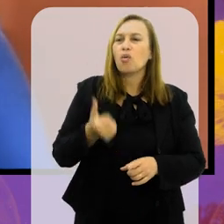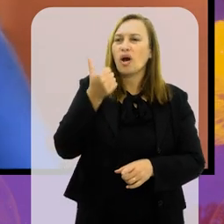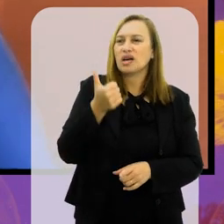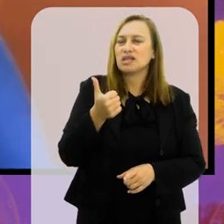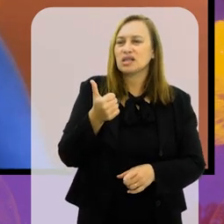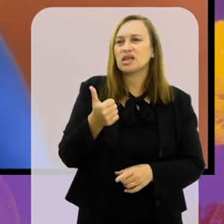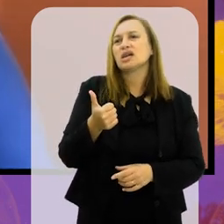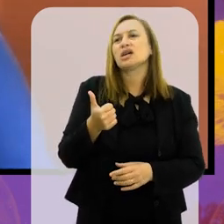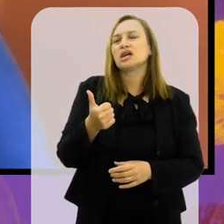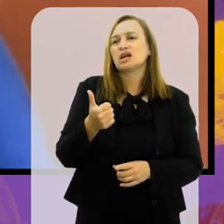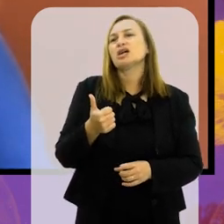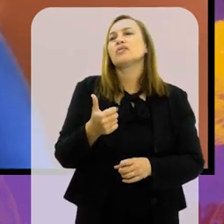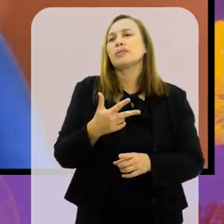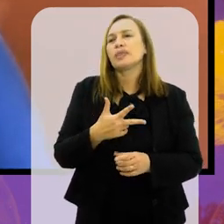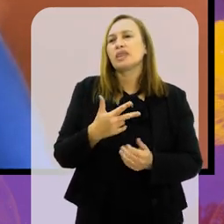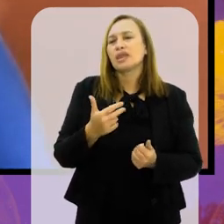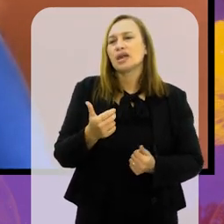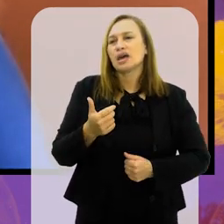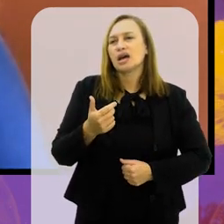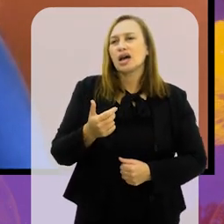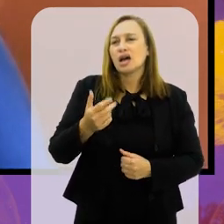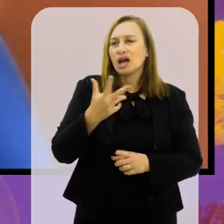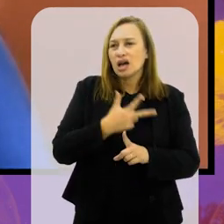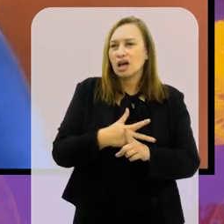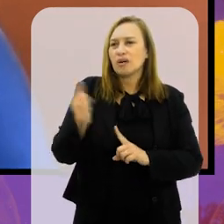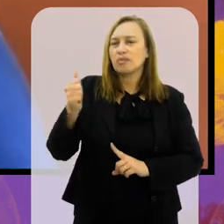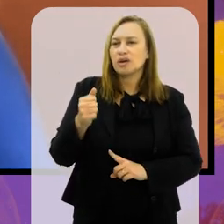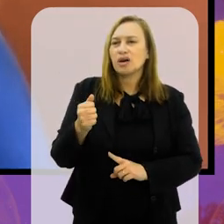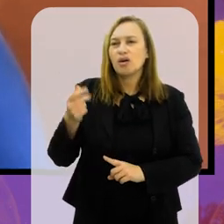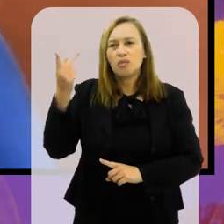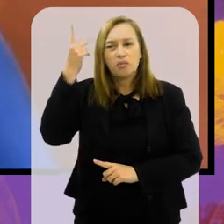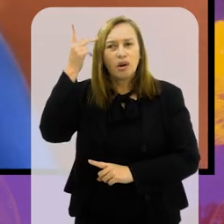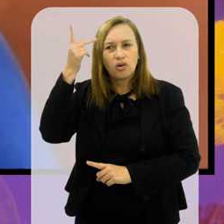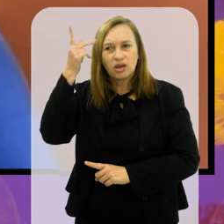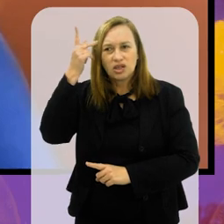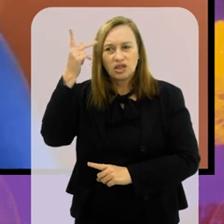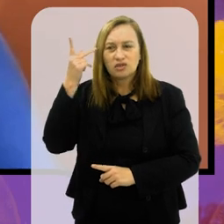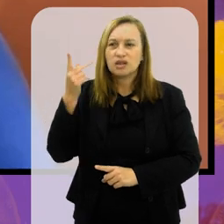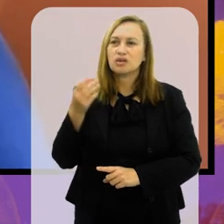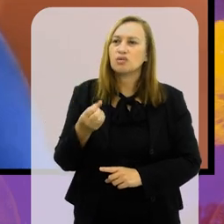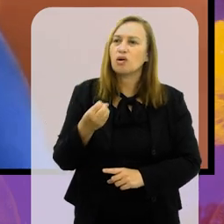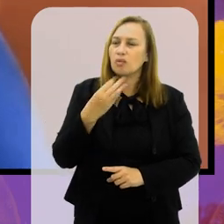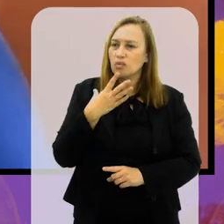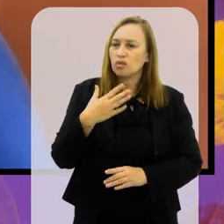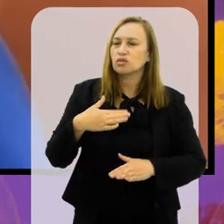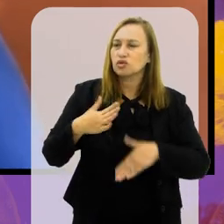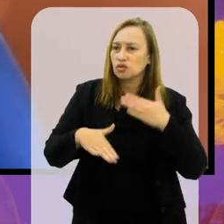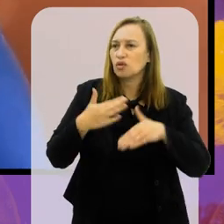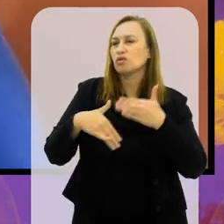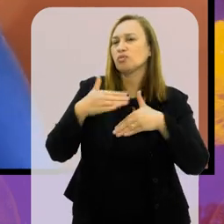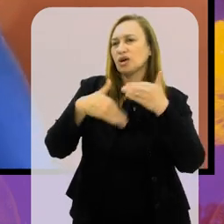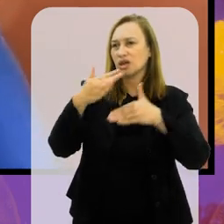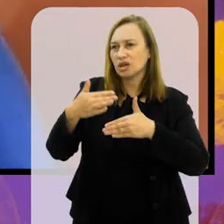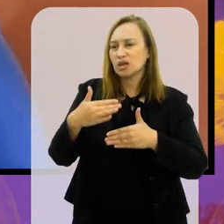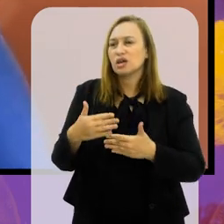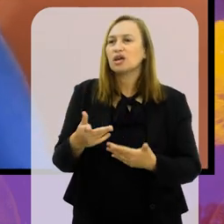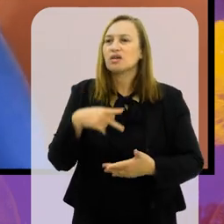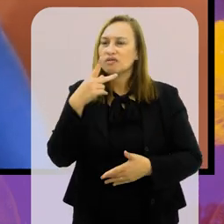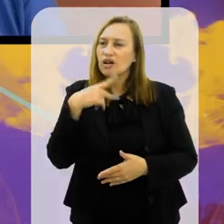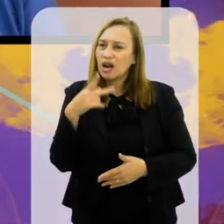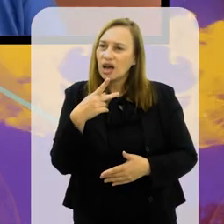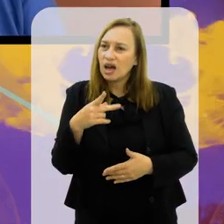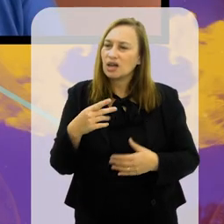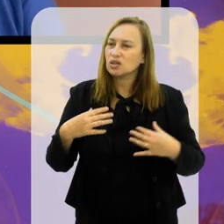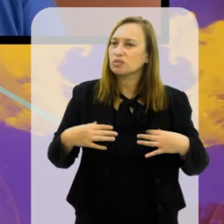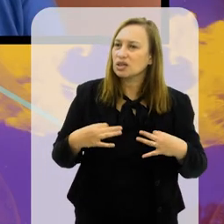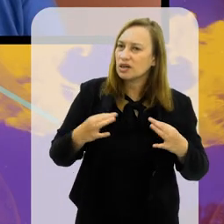-campeão, quase, foi campeão paulista, né? E vai fazendo uma bela campanha na Série B do Brasileirão.